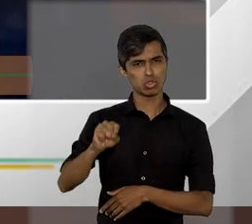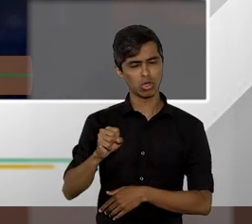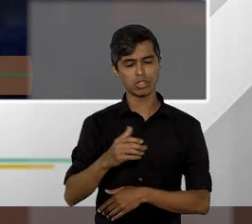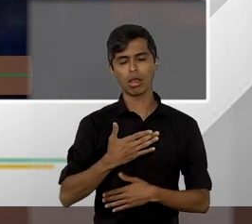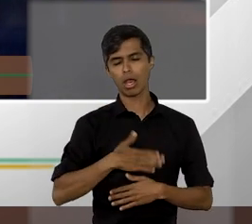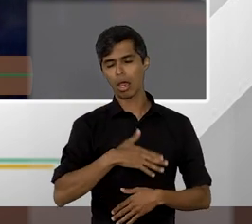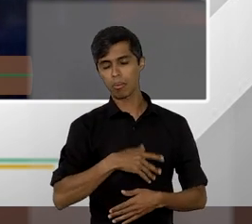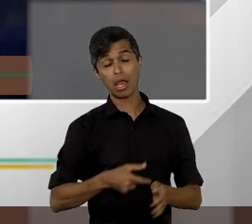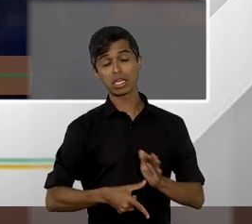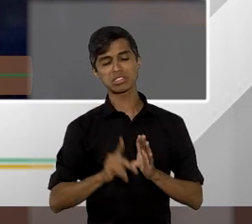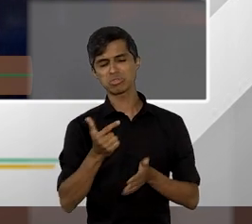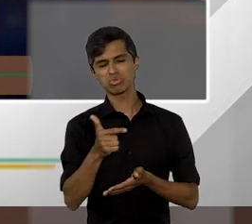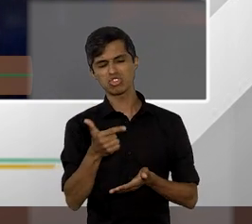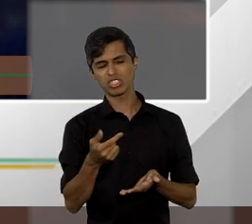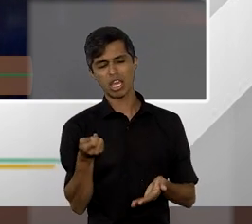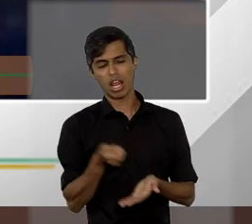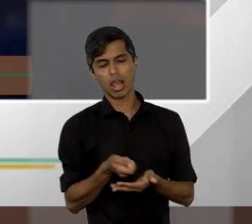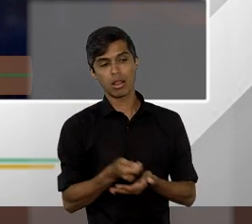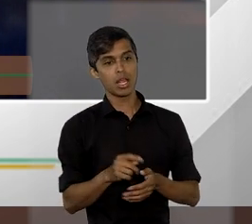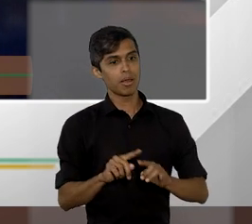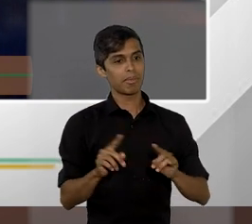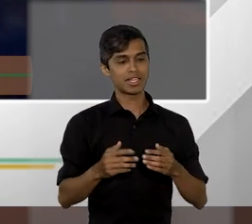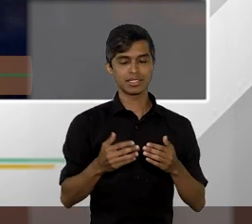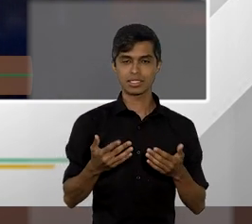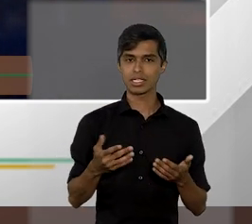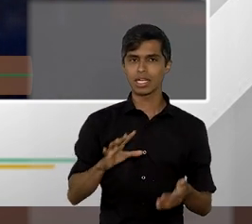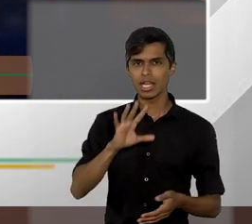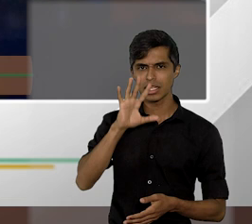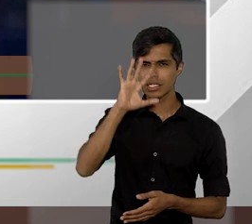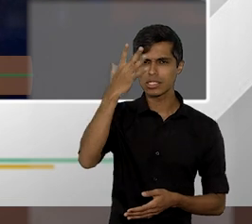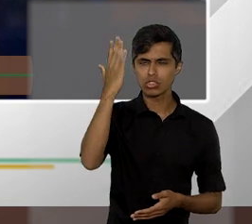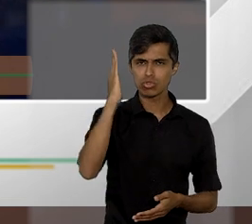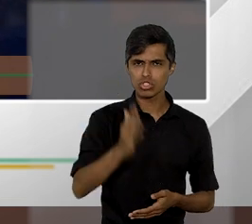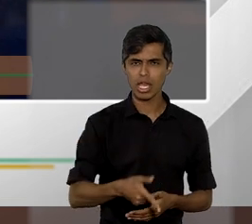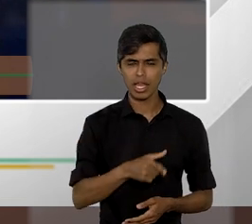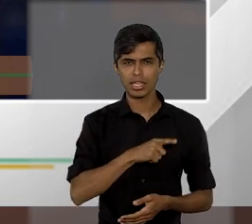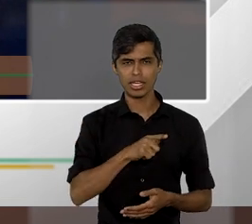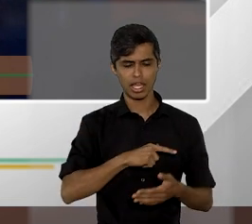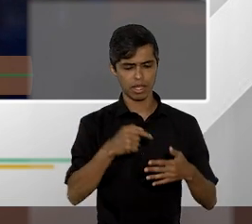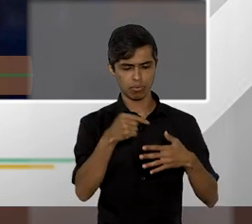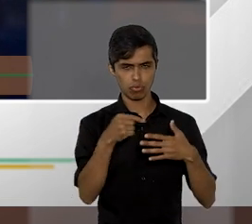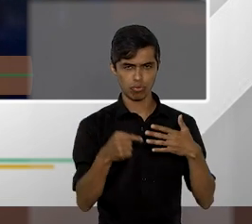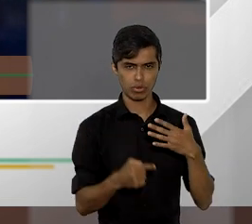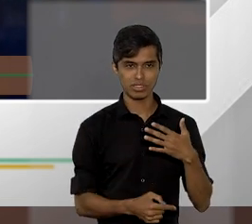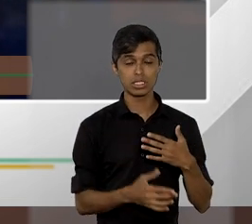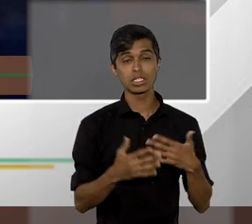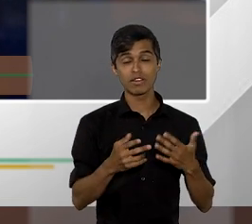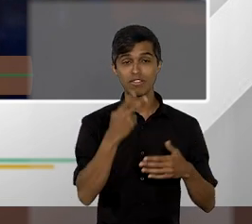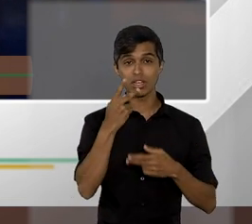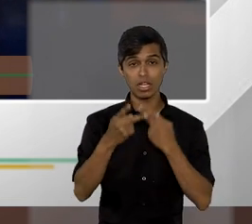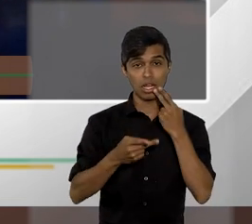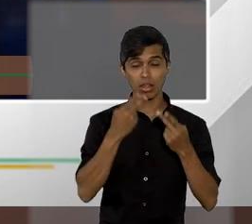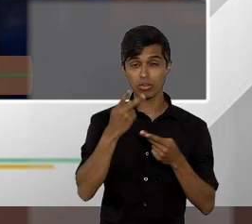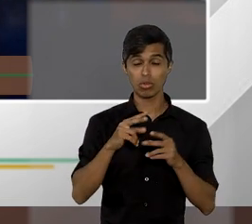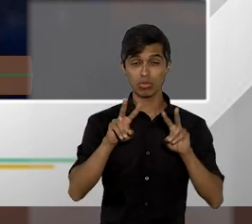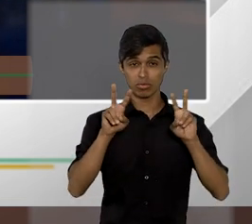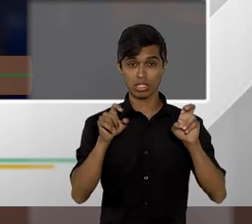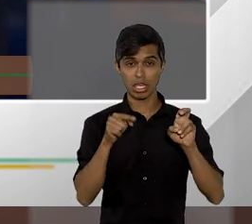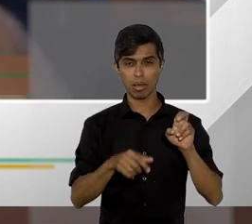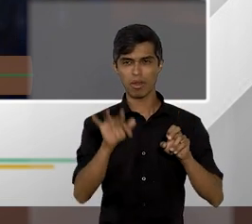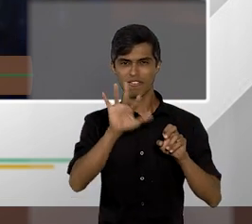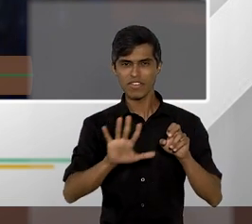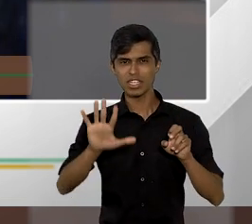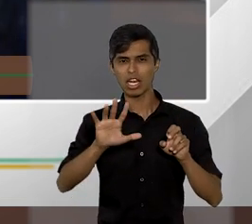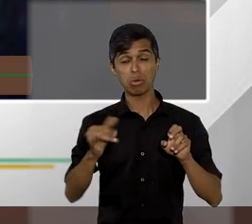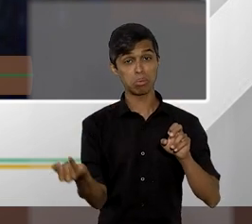havia essa exigência agora definida a tese de que se trata de uma por exemplo que se trata de uma questão federal relevante